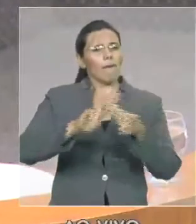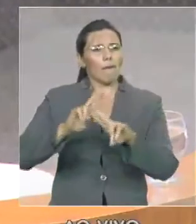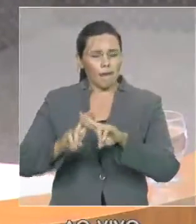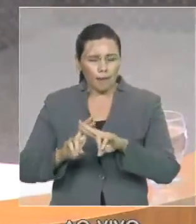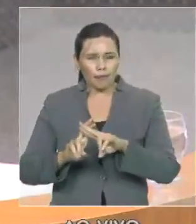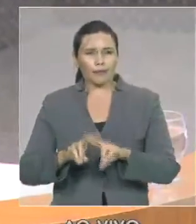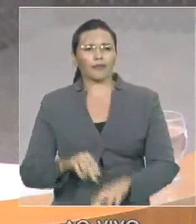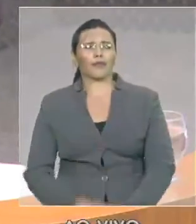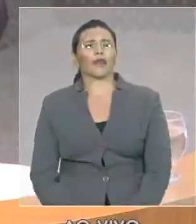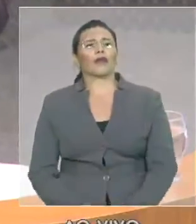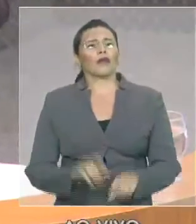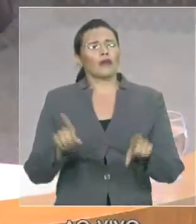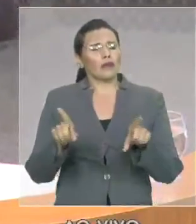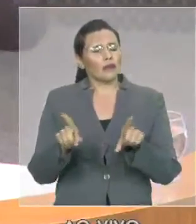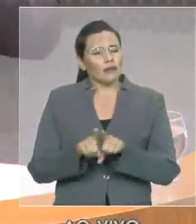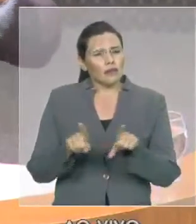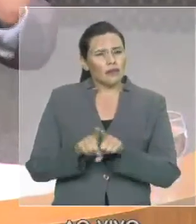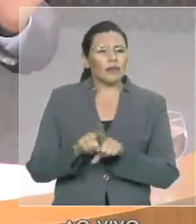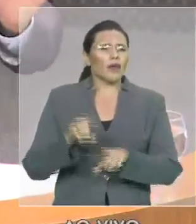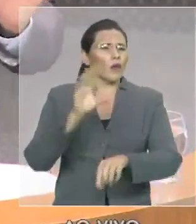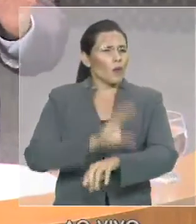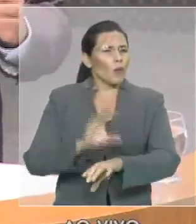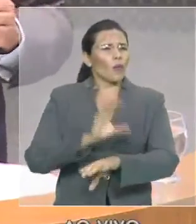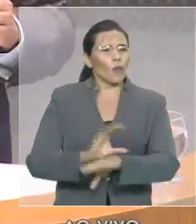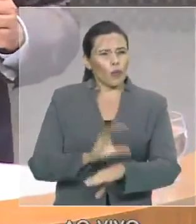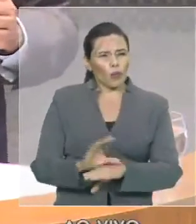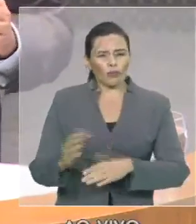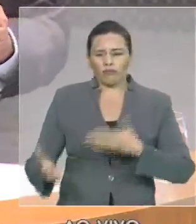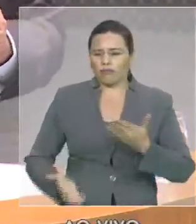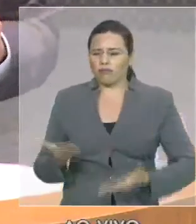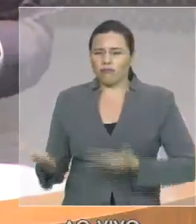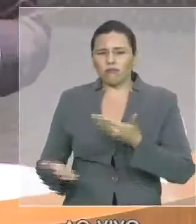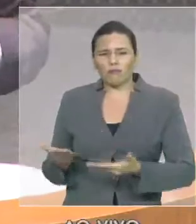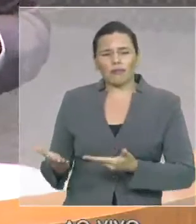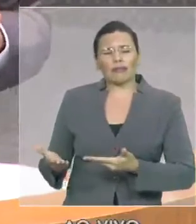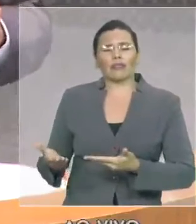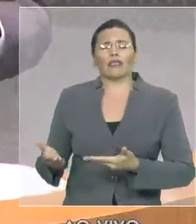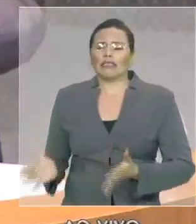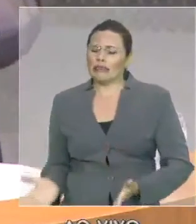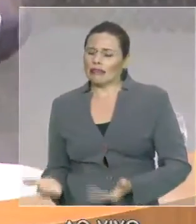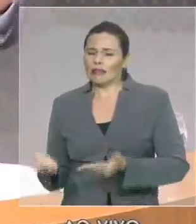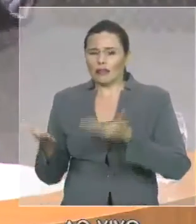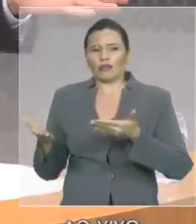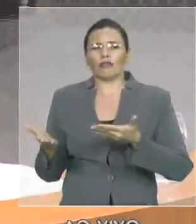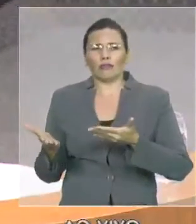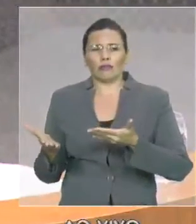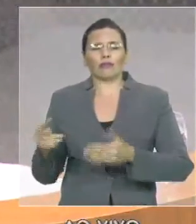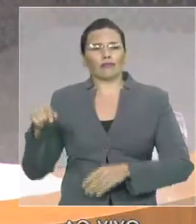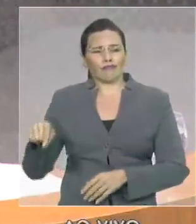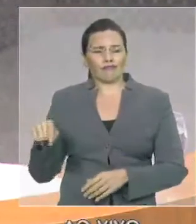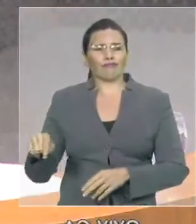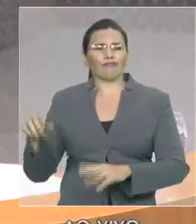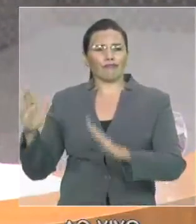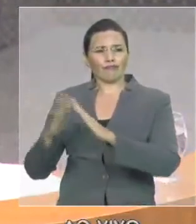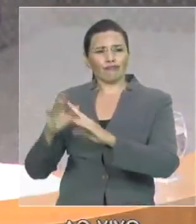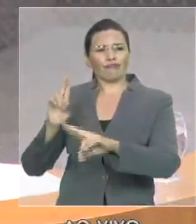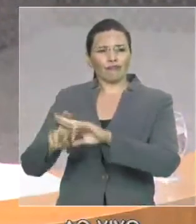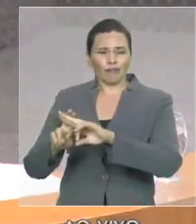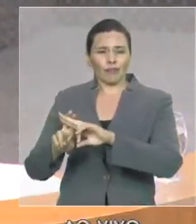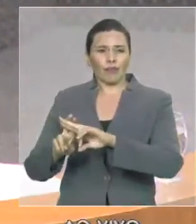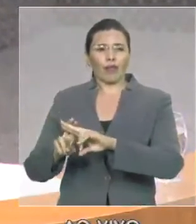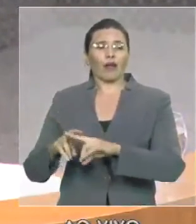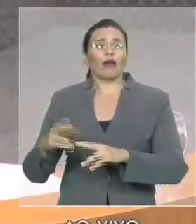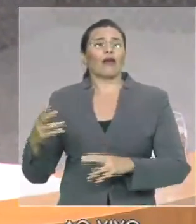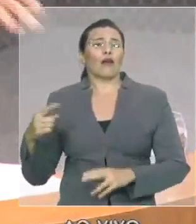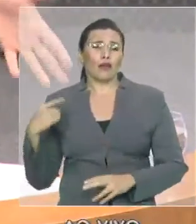medida de ressocialização para que ao longo do tempo nós cumpramos esse objetivo tivemos uma redução bastante expressiva